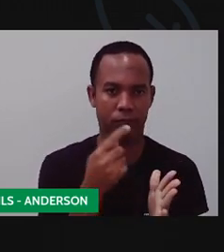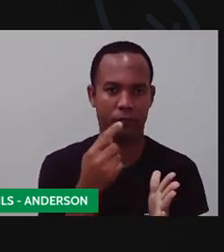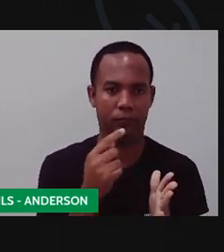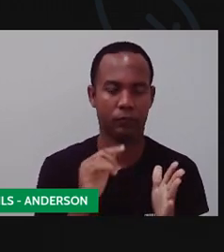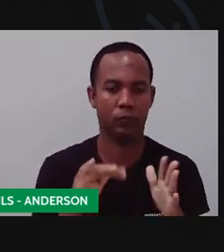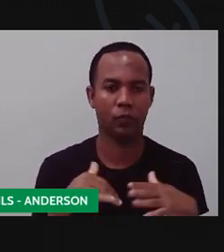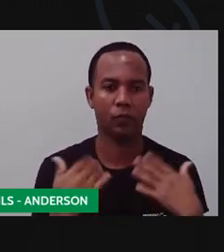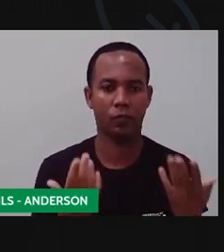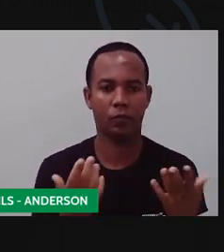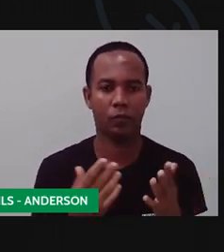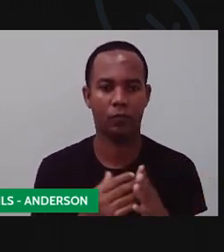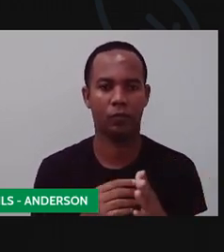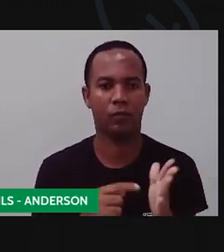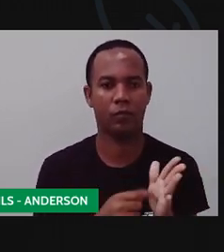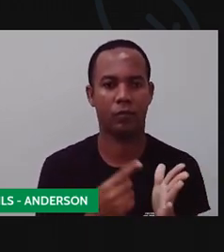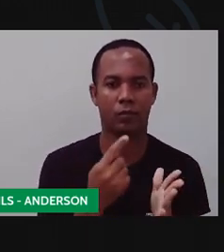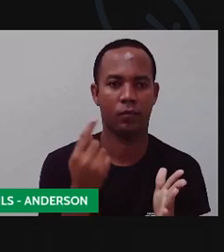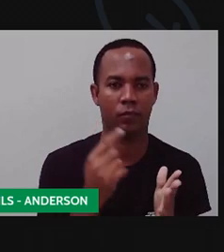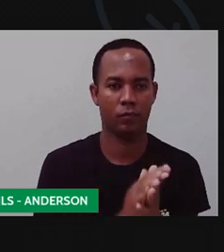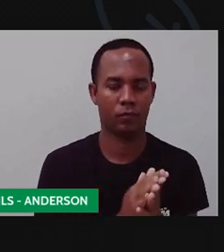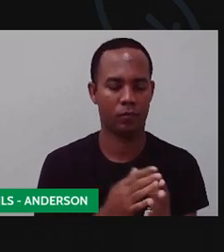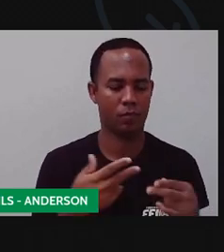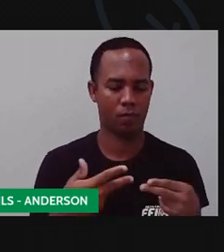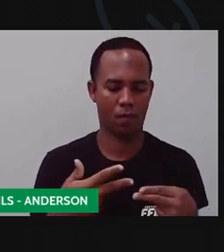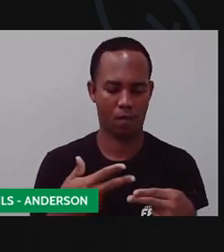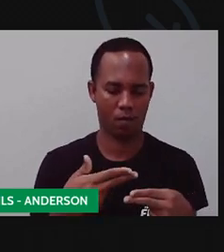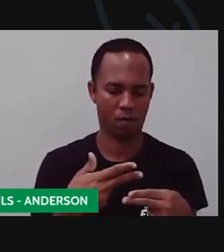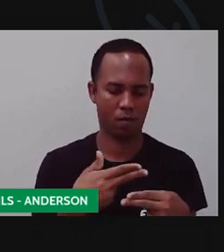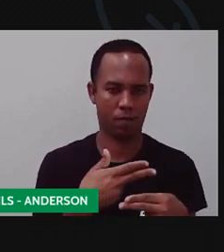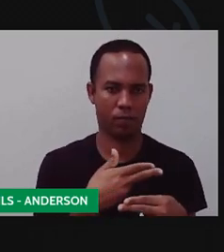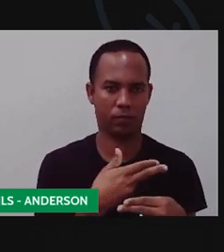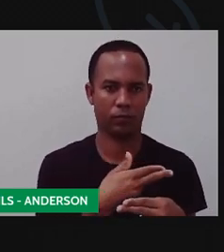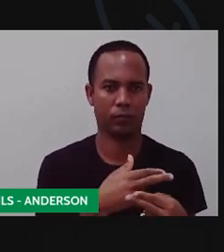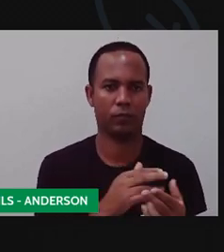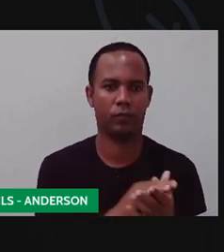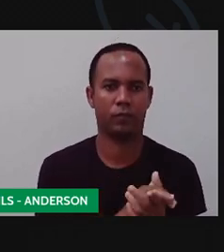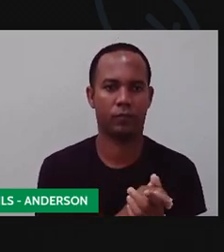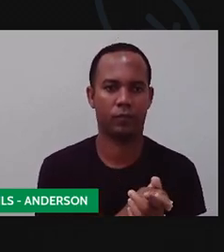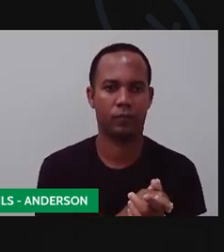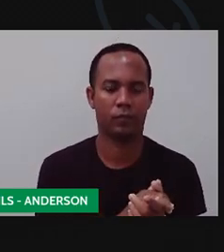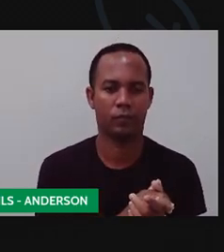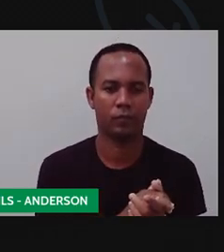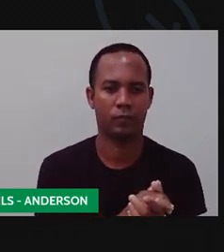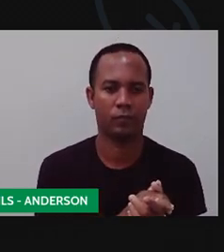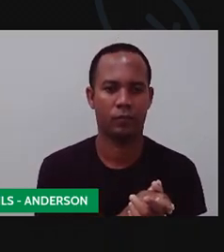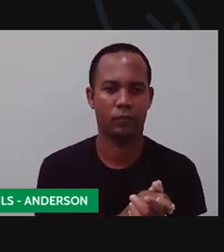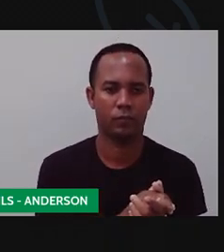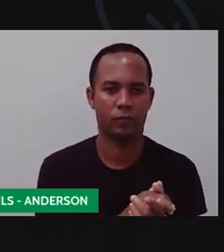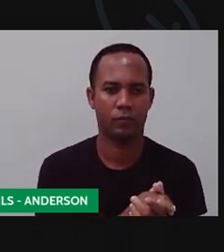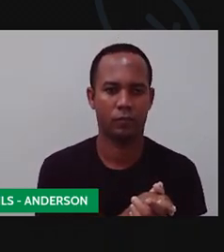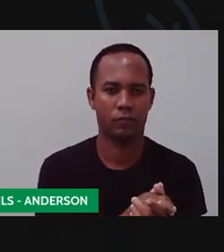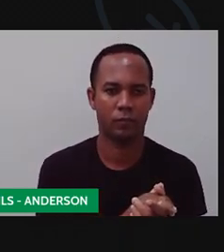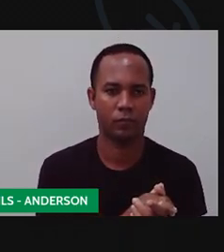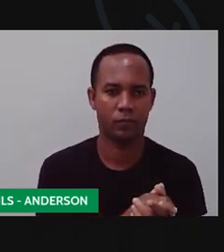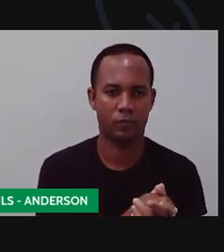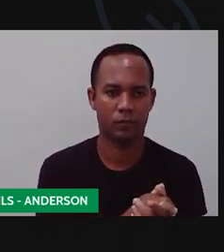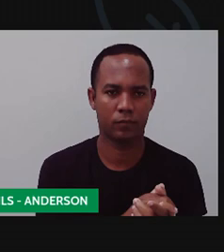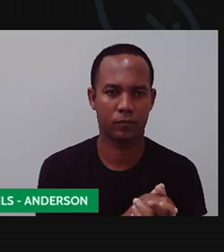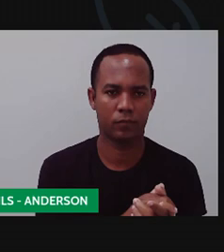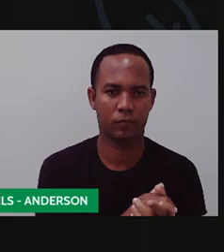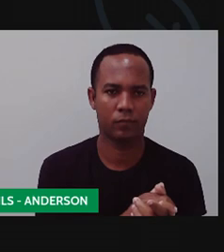Olha, eu olhei o meio. O é eu vou fazer? Vou cortar aqui, ó. Tá vendo? Cortar. Pra quê?